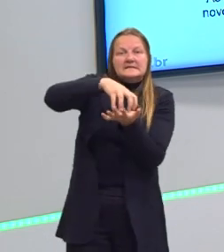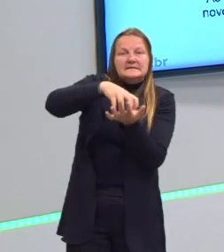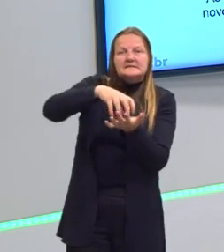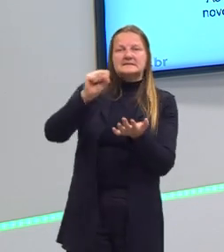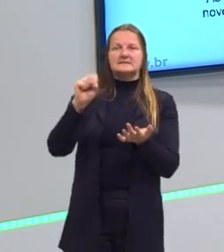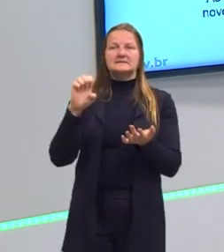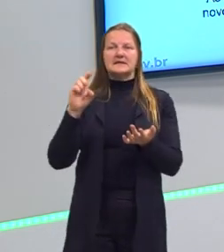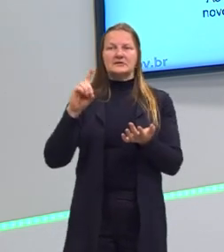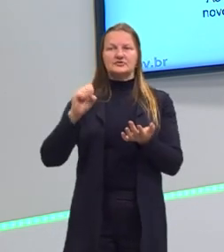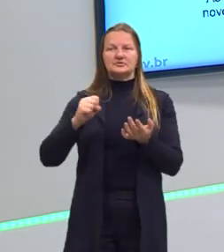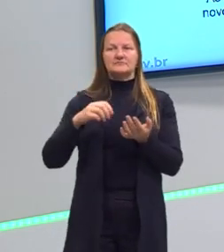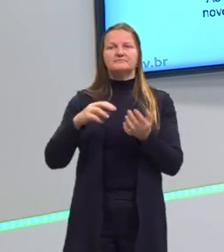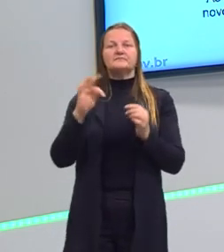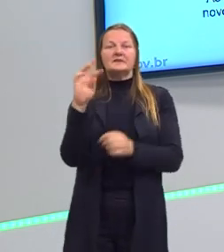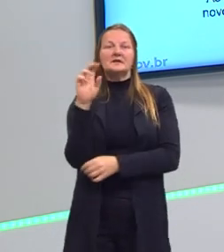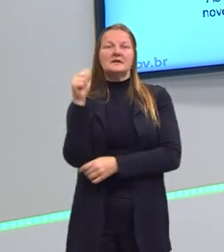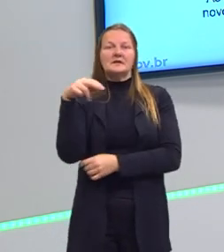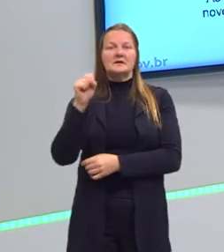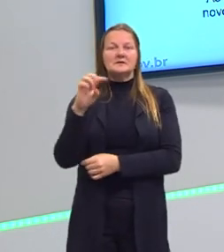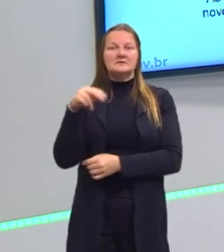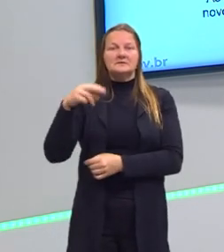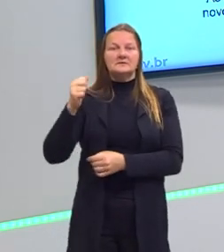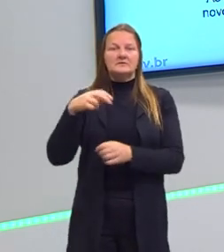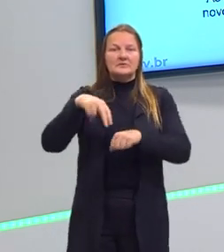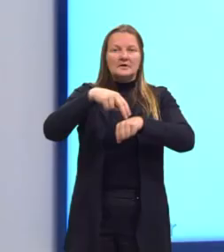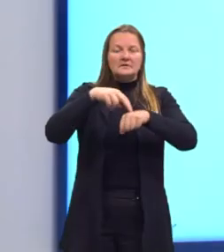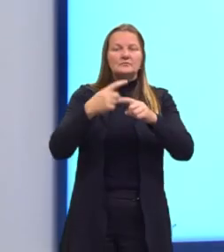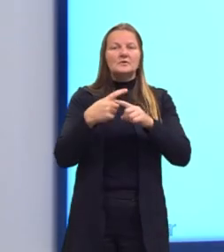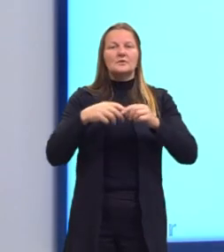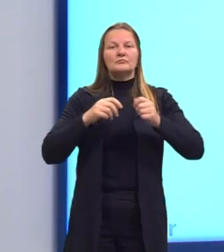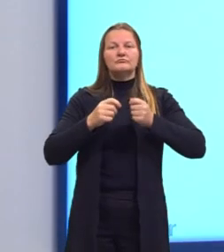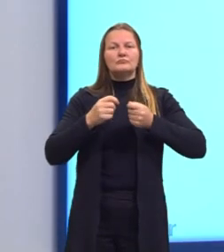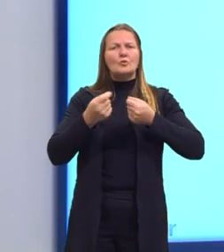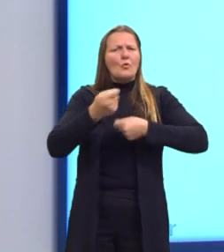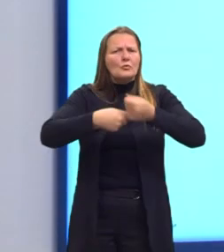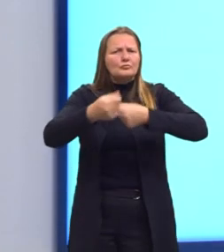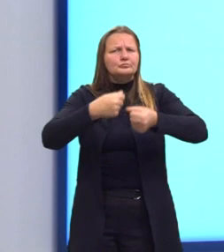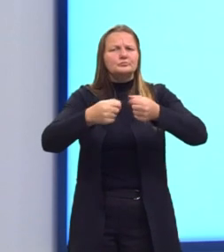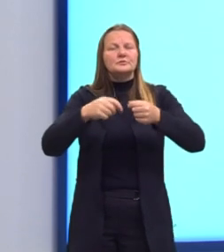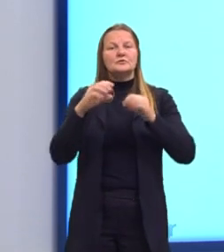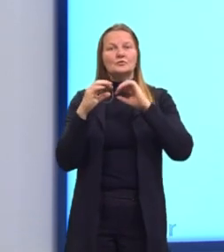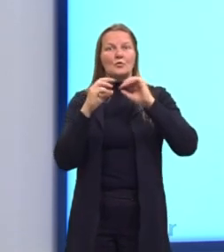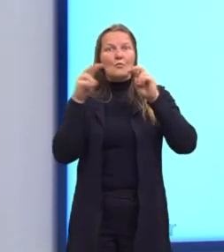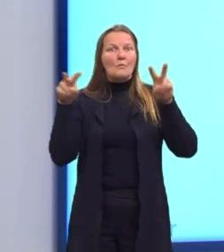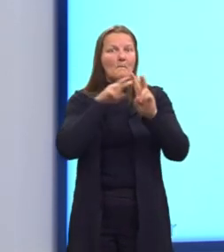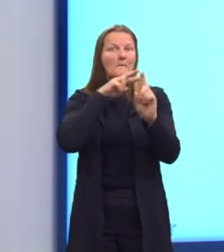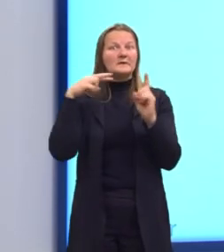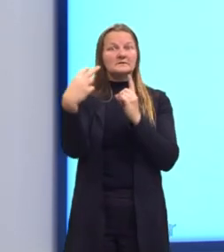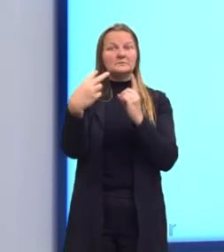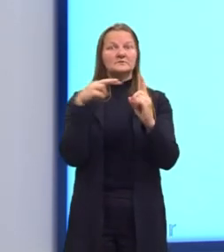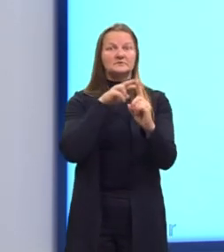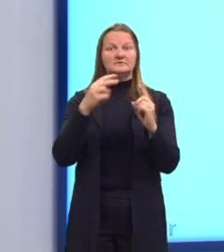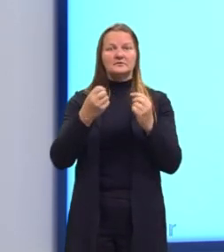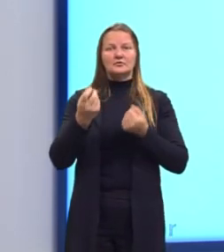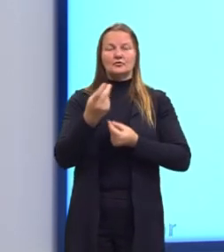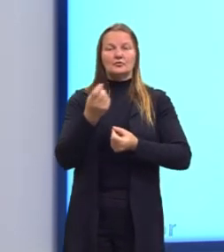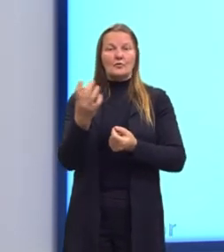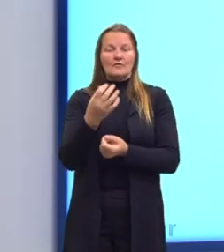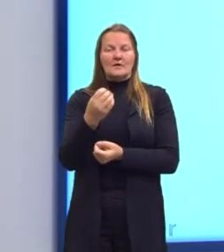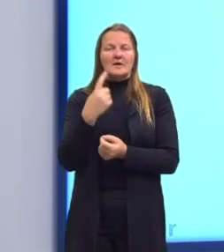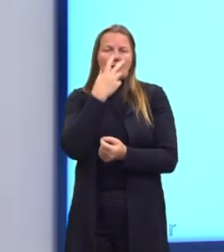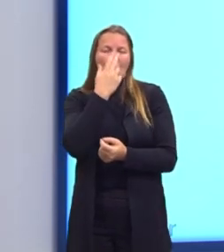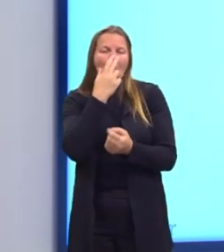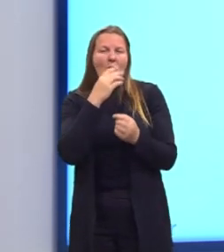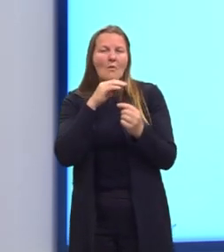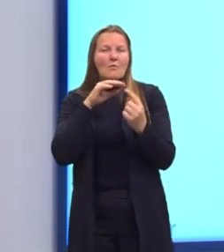são chamadas de transnacionais, e o mercado são os principais agentes desse novo cenário. O mercado é essa mão invisível